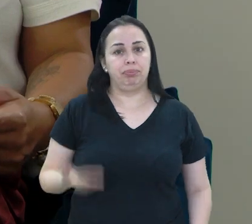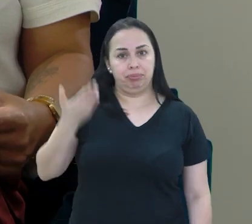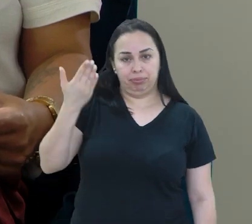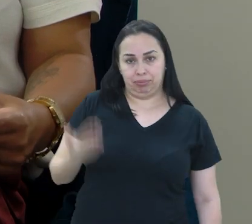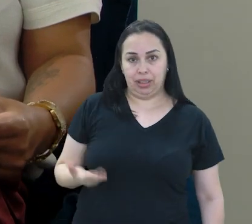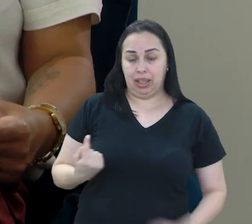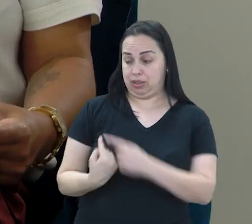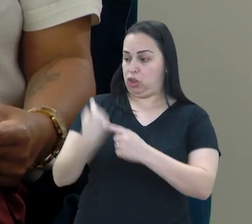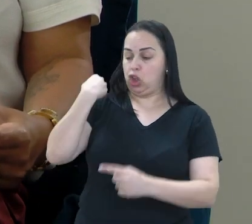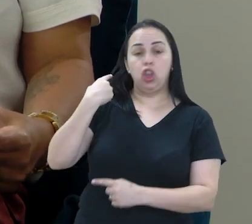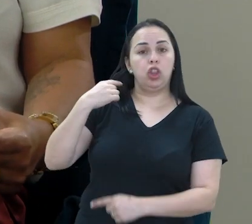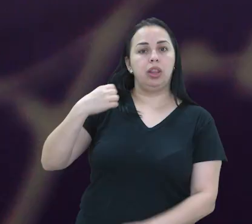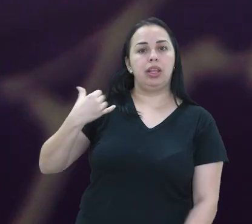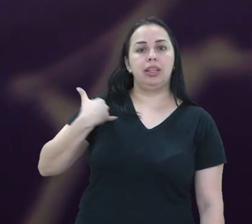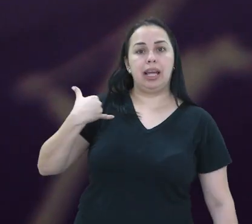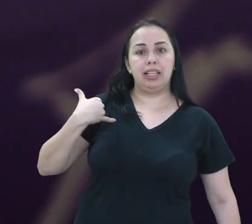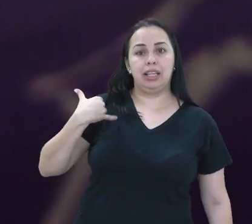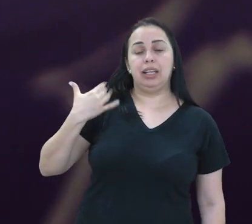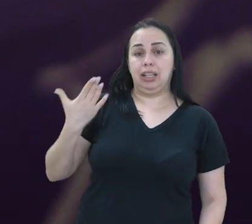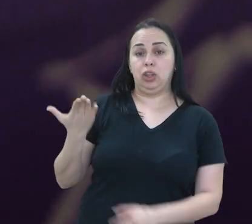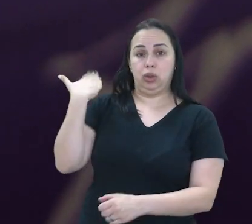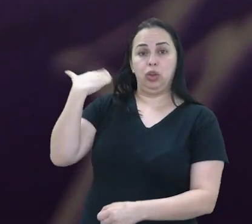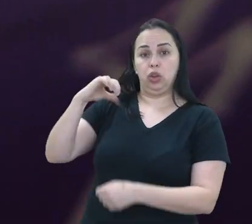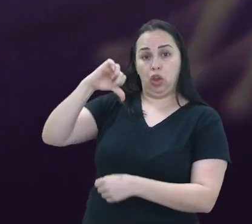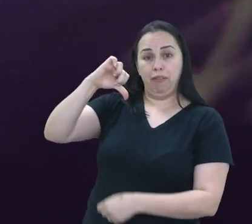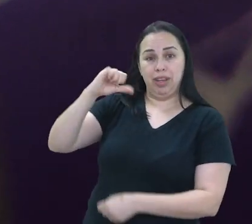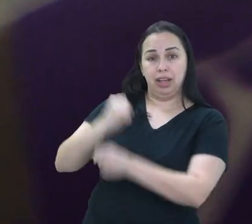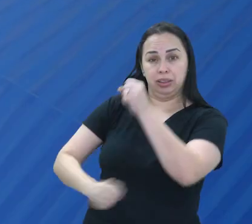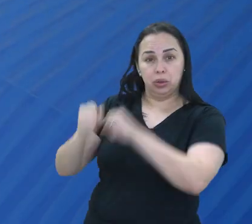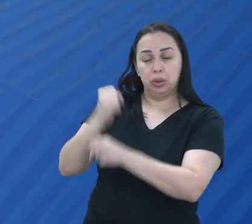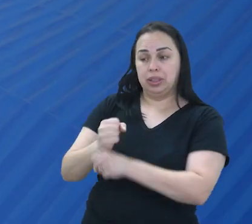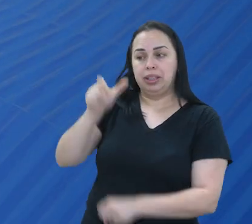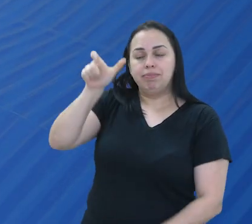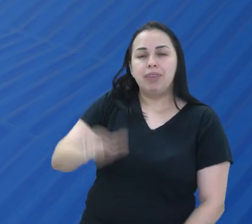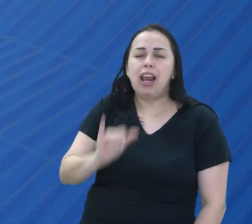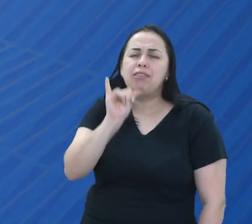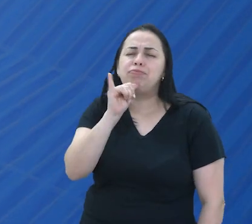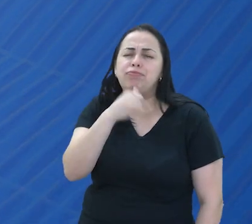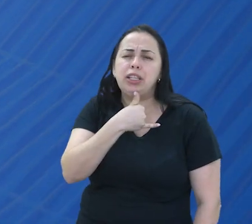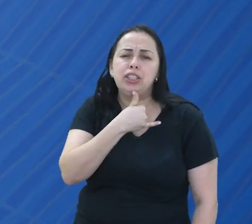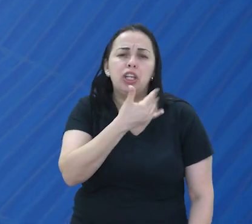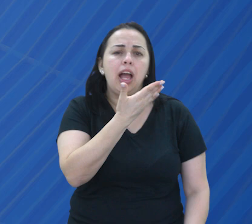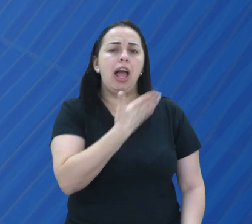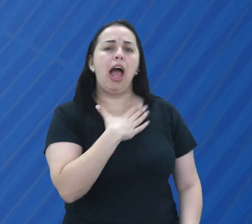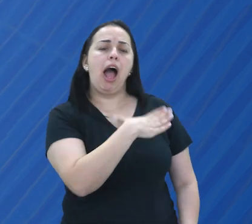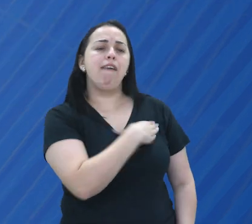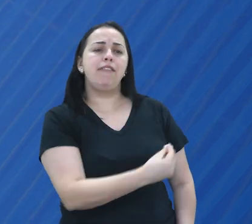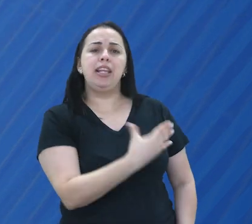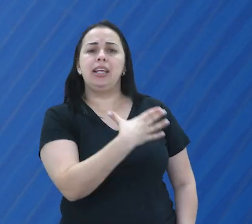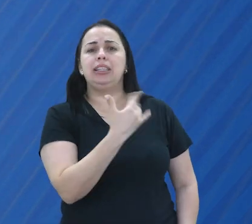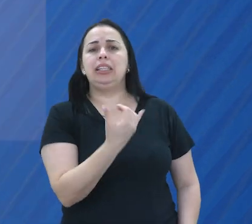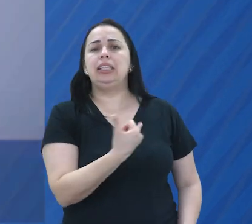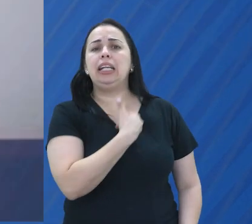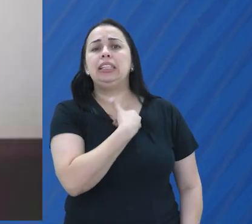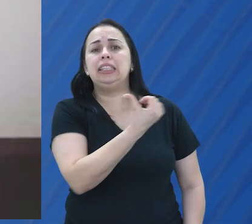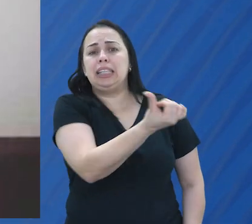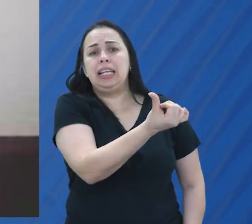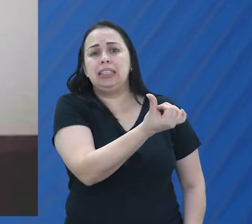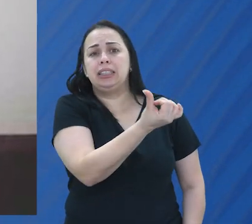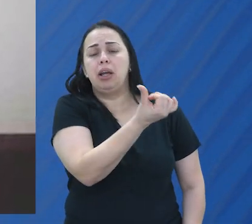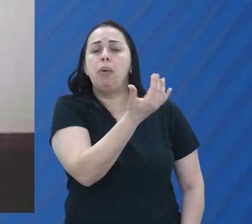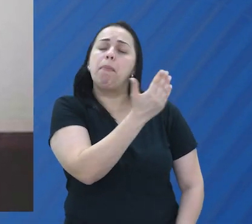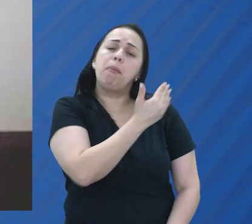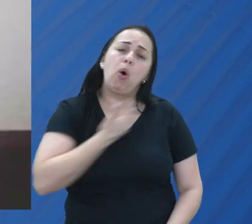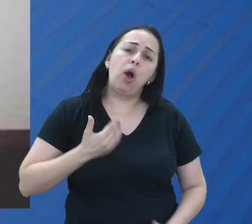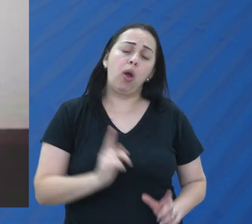Há nove anos, a Valéria passou por uma grande tristeza. Perdeu a filha de seis anos após um câncer. Um